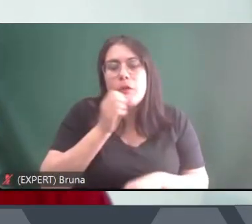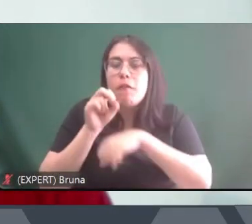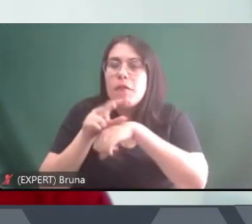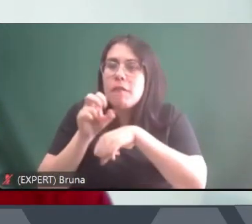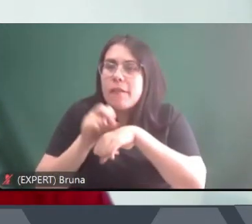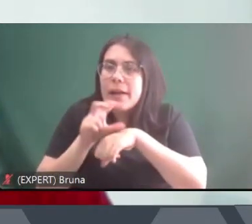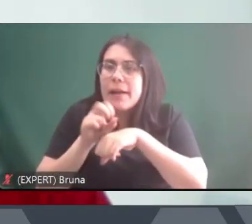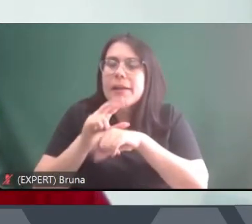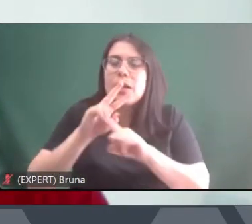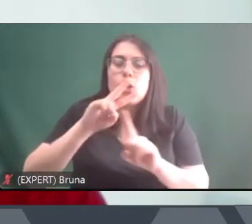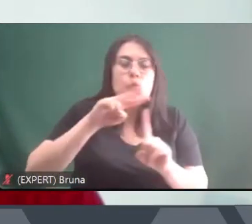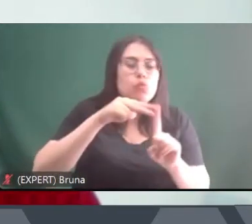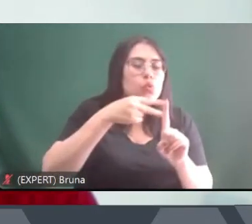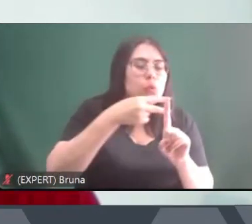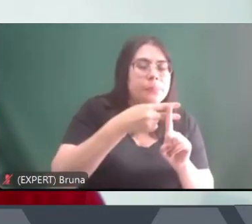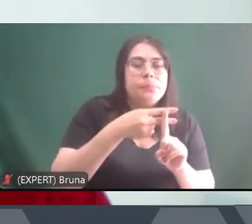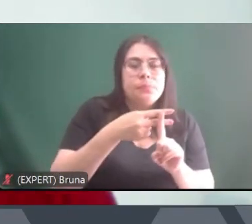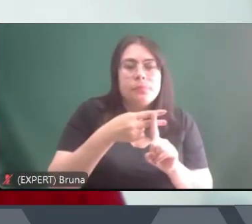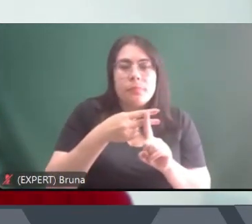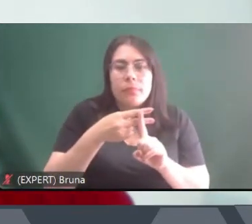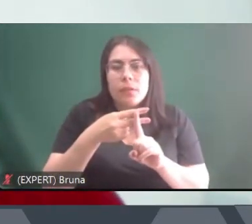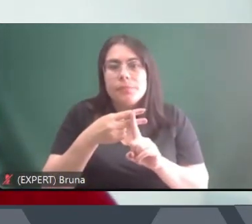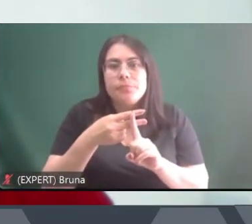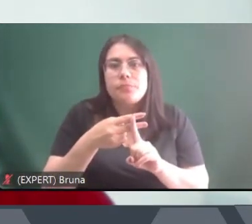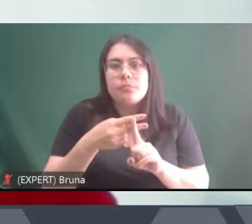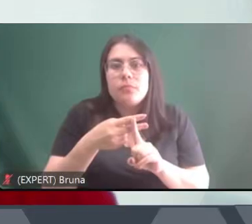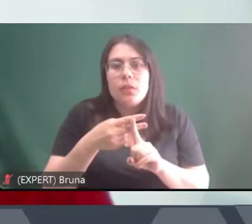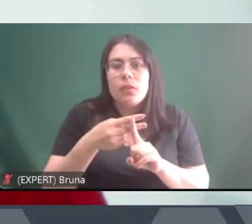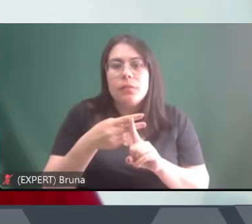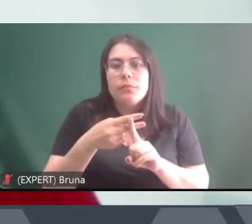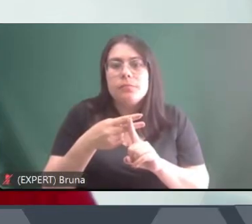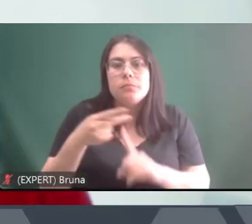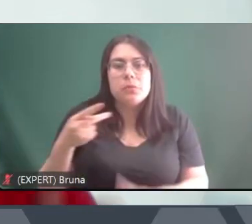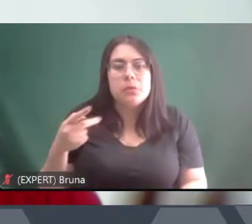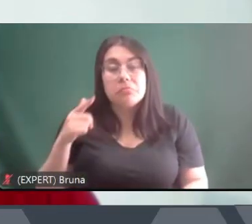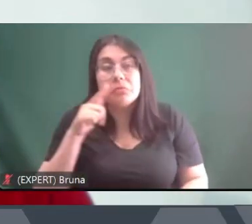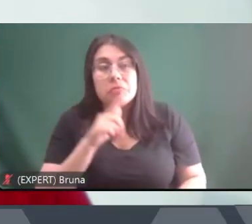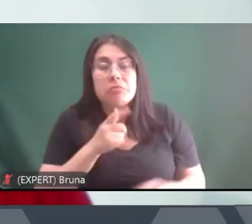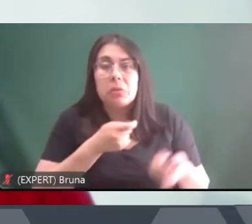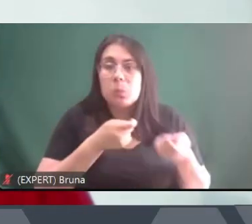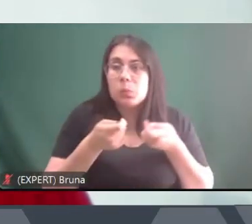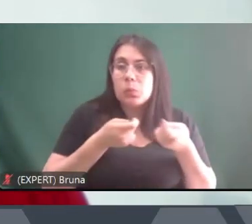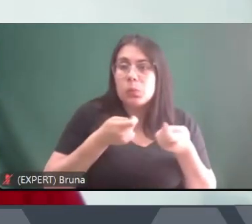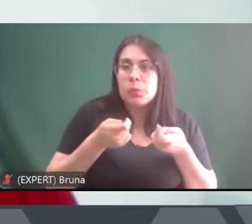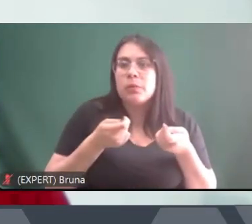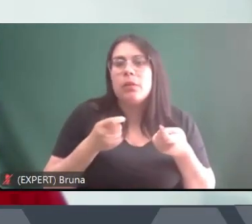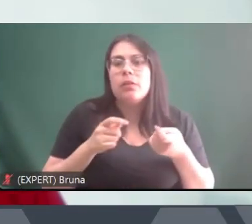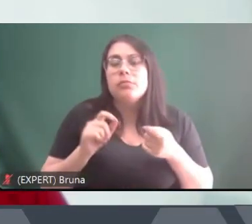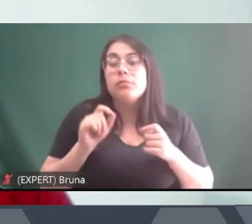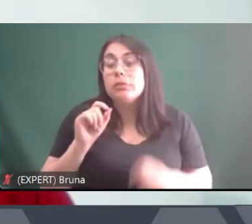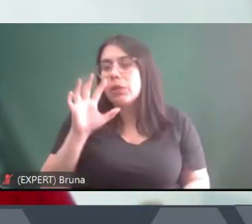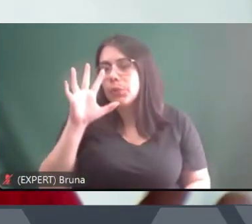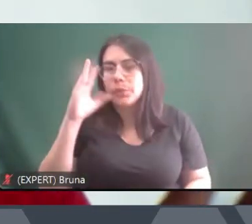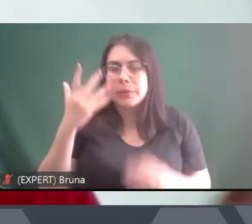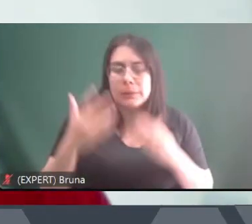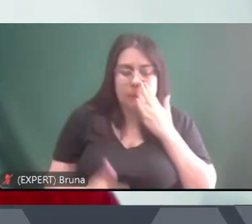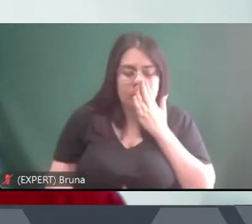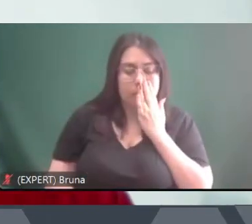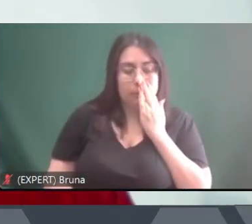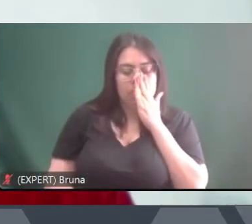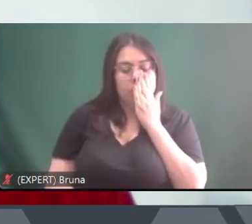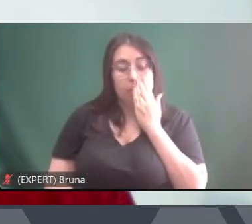correndo contra para pegar o próprio rabo então o que começa a acontecer diante dessa